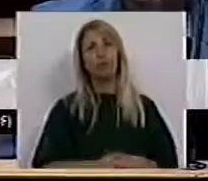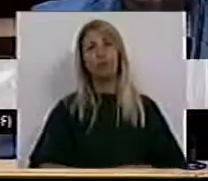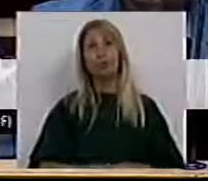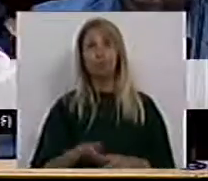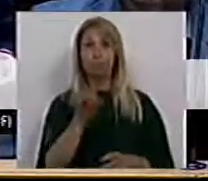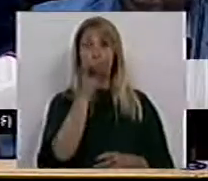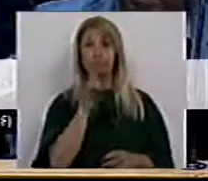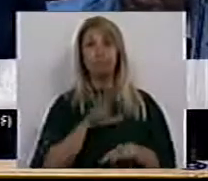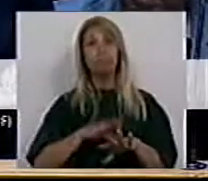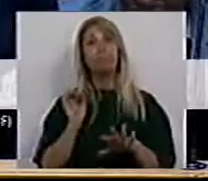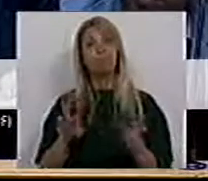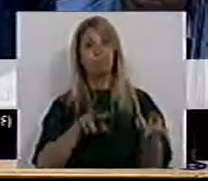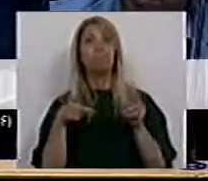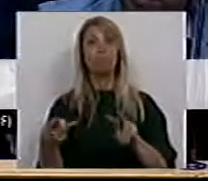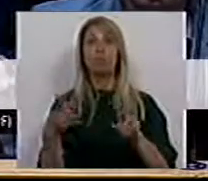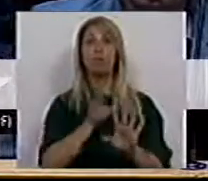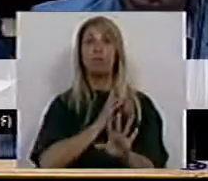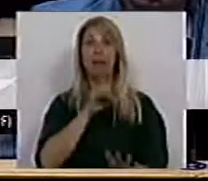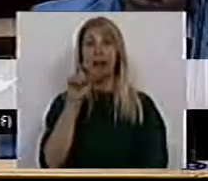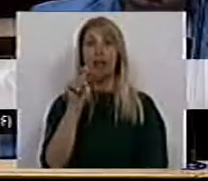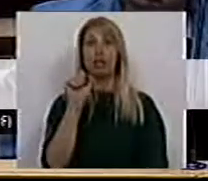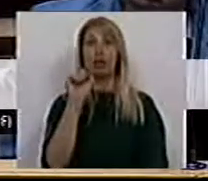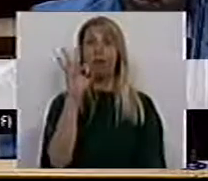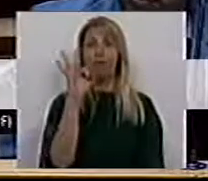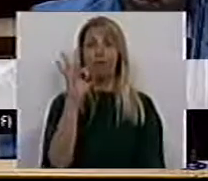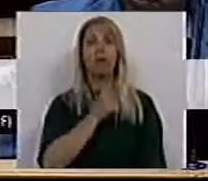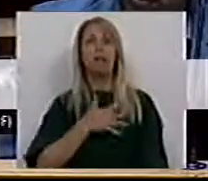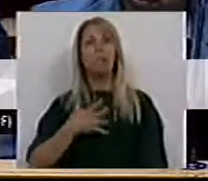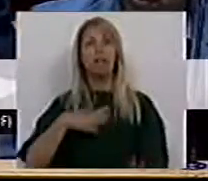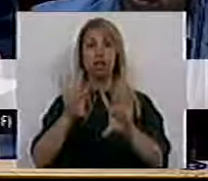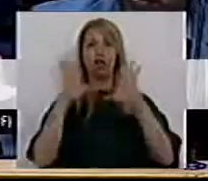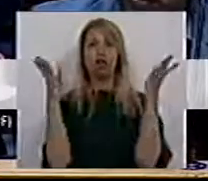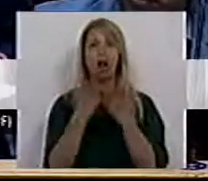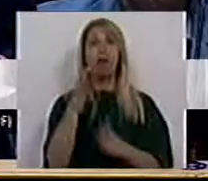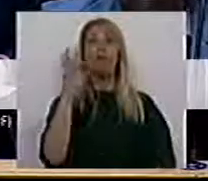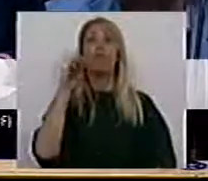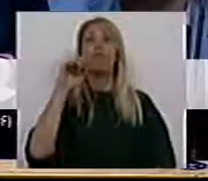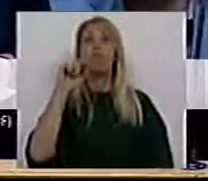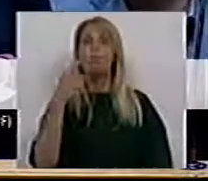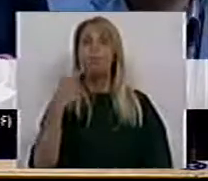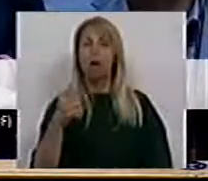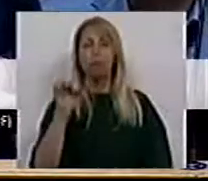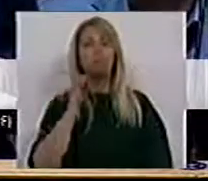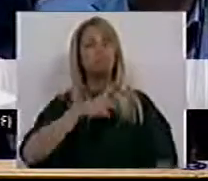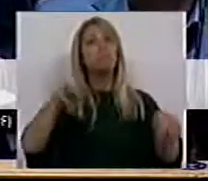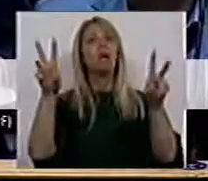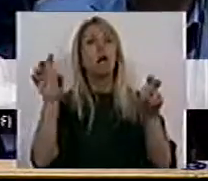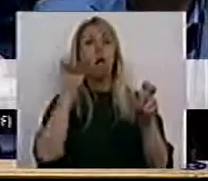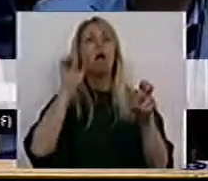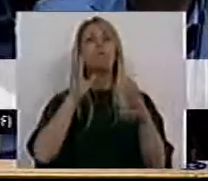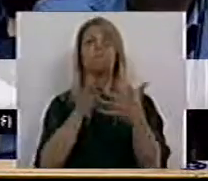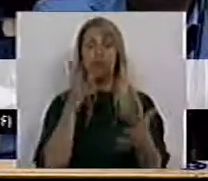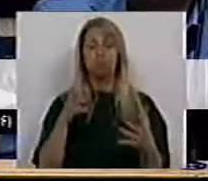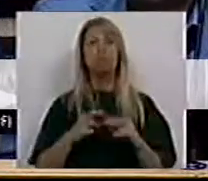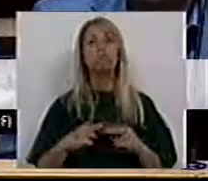A questão da privatização da EGF, Empresa Geral de Fomento, é um assunto da maior importância para a